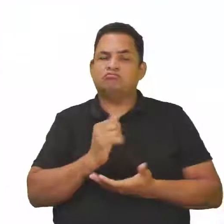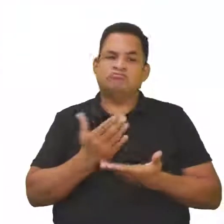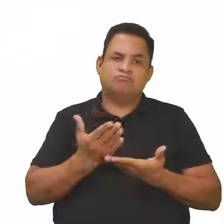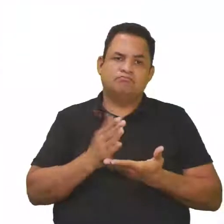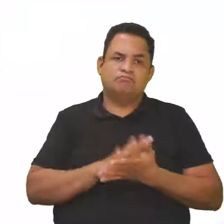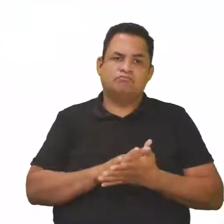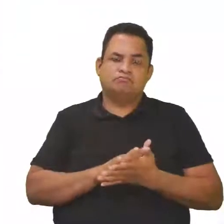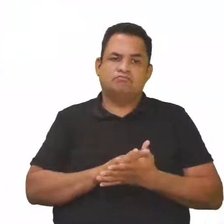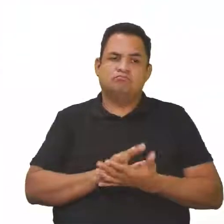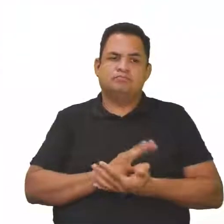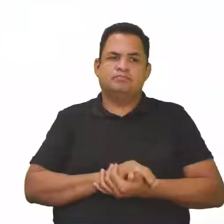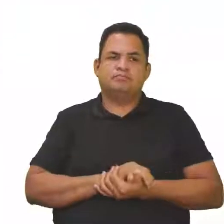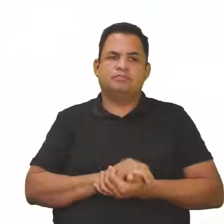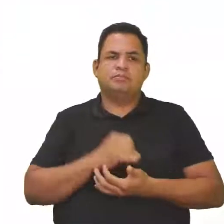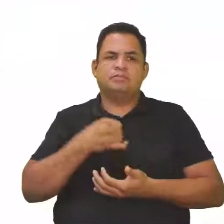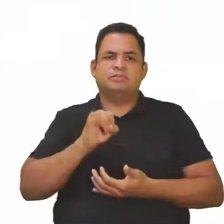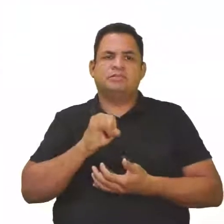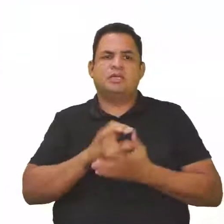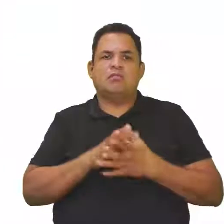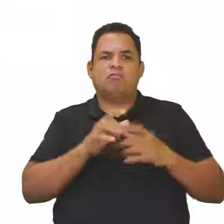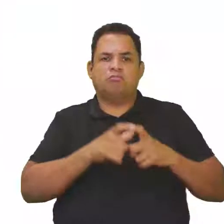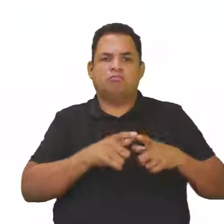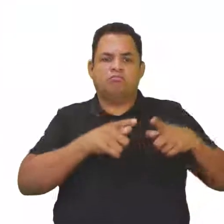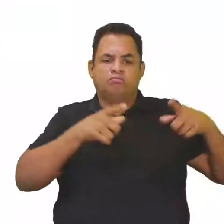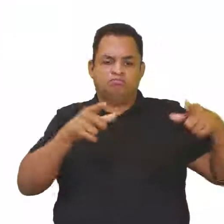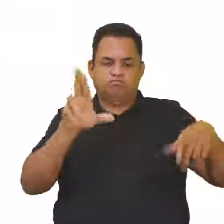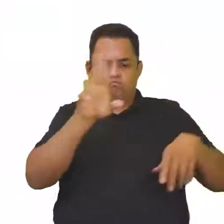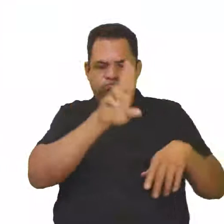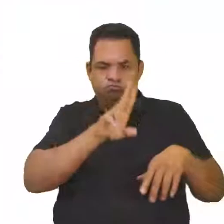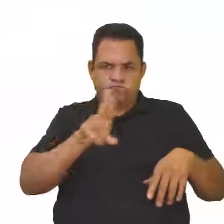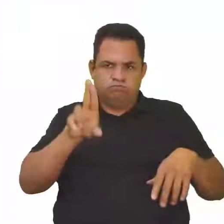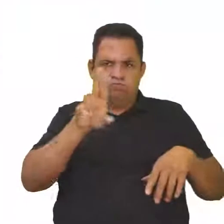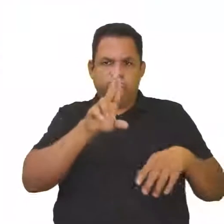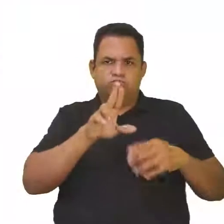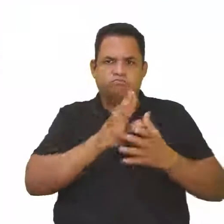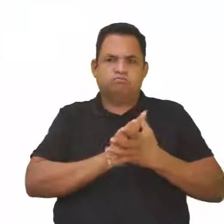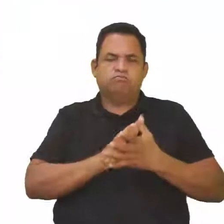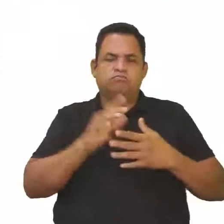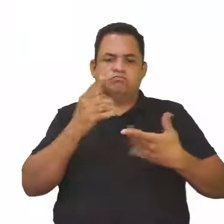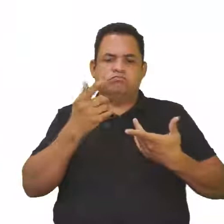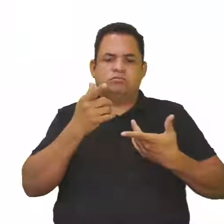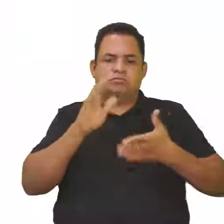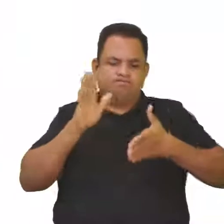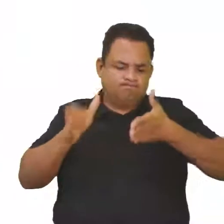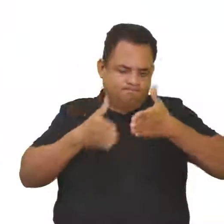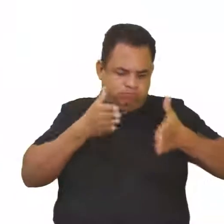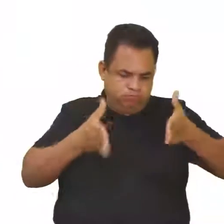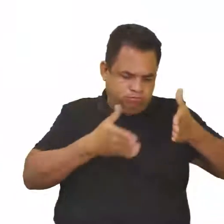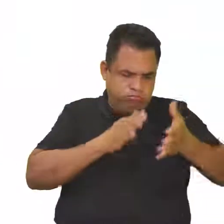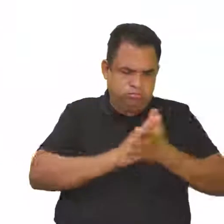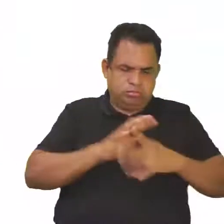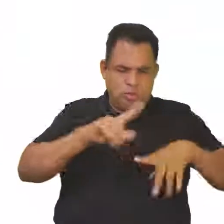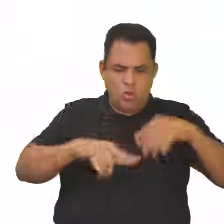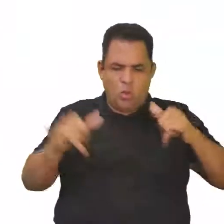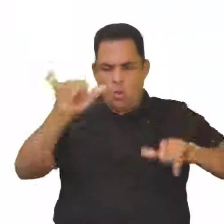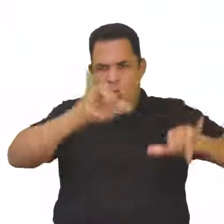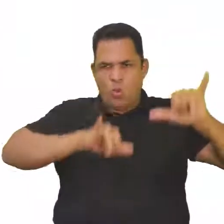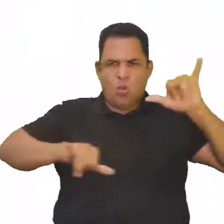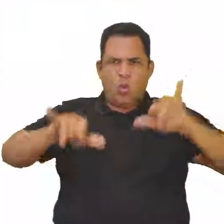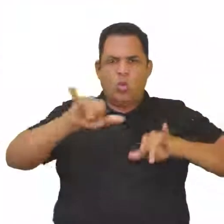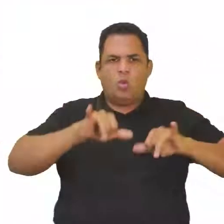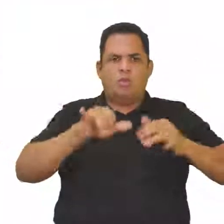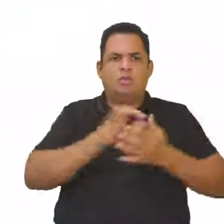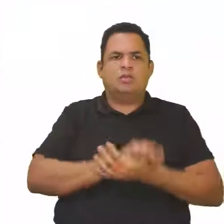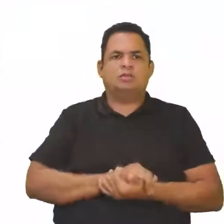é óbvia. Se eu aumento o consumo, a produção de produtos químicos,